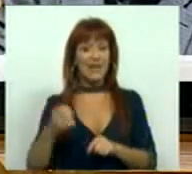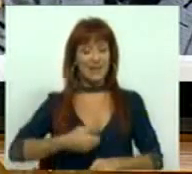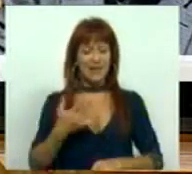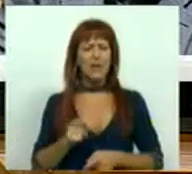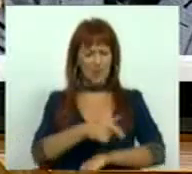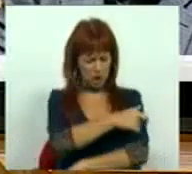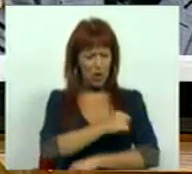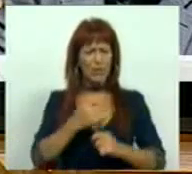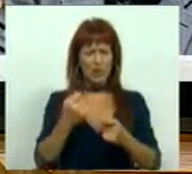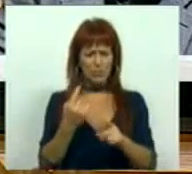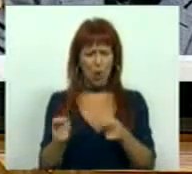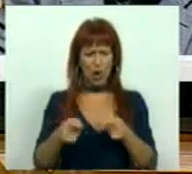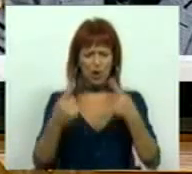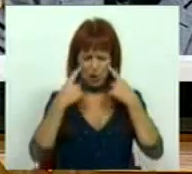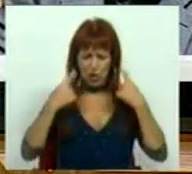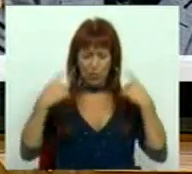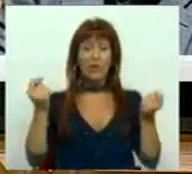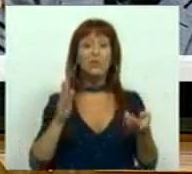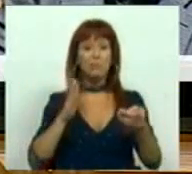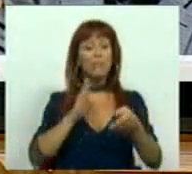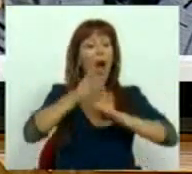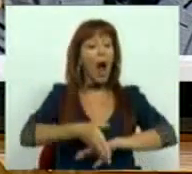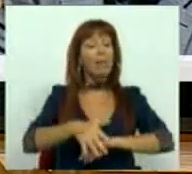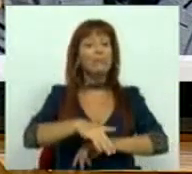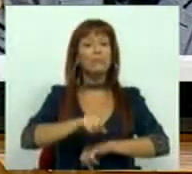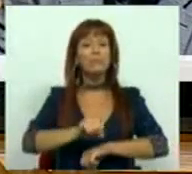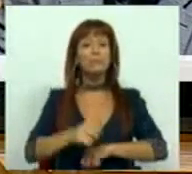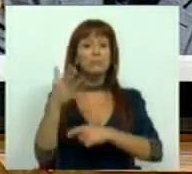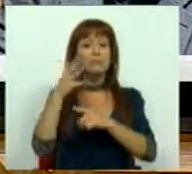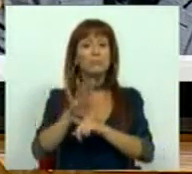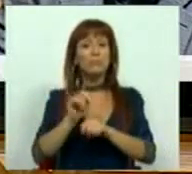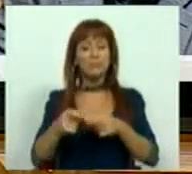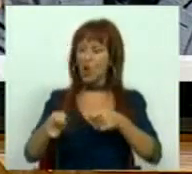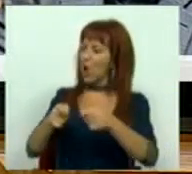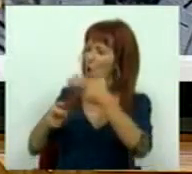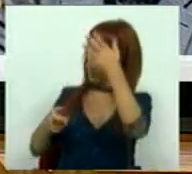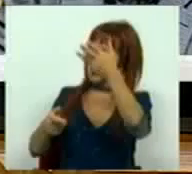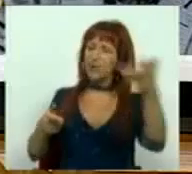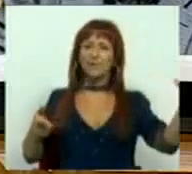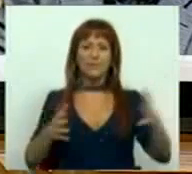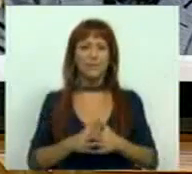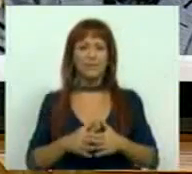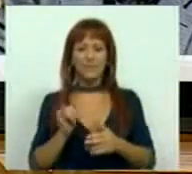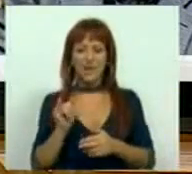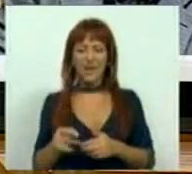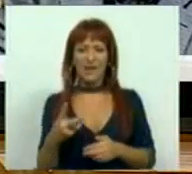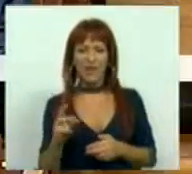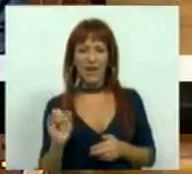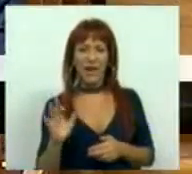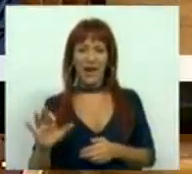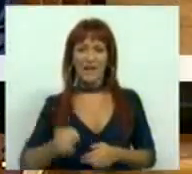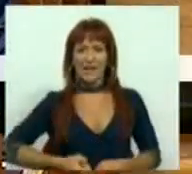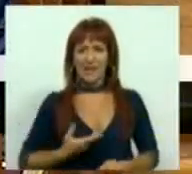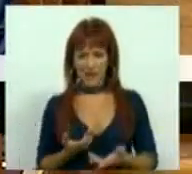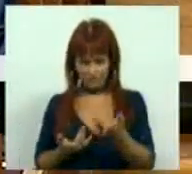representantes dos organismos públicos que têm intervenção nesta área, nomeadamente ao coordenador da infecção VIH-Sida.